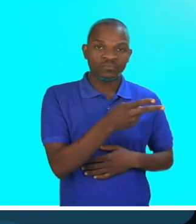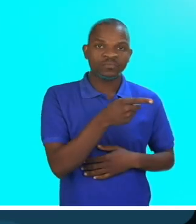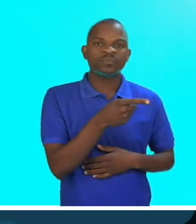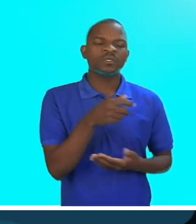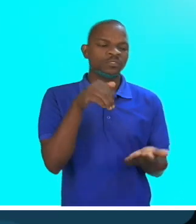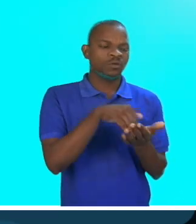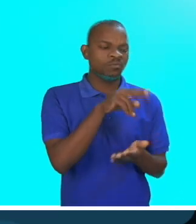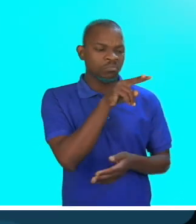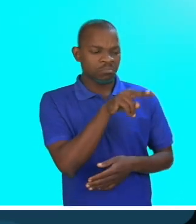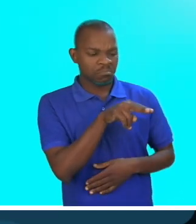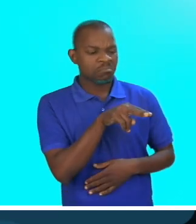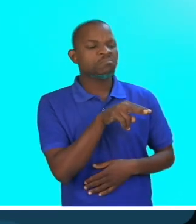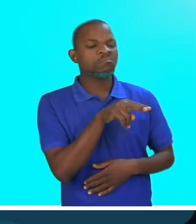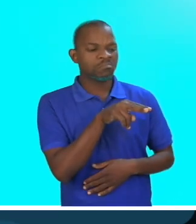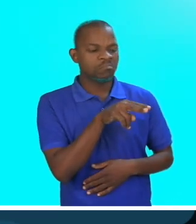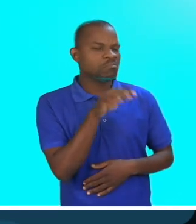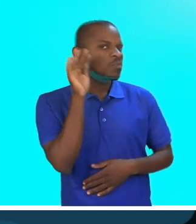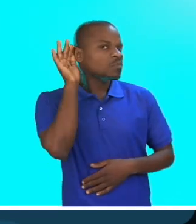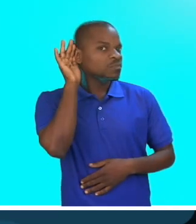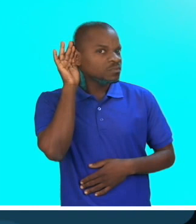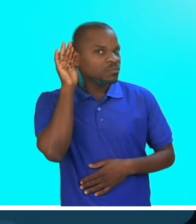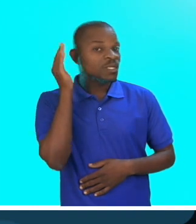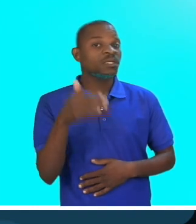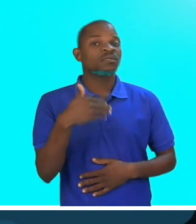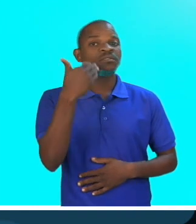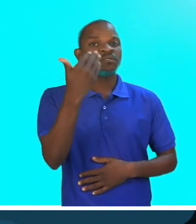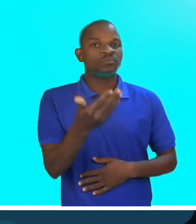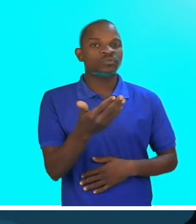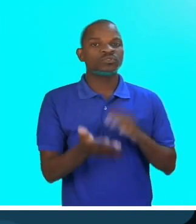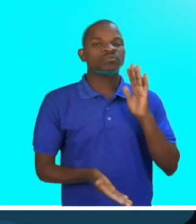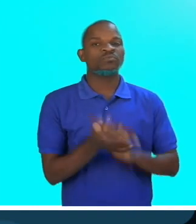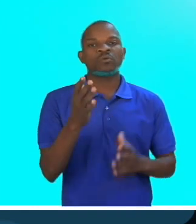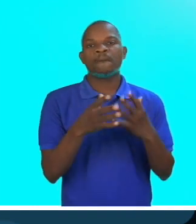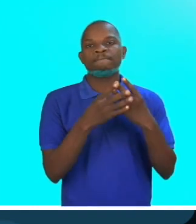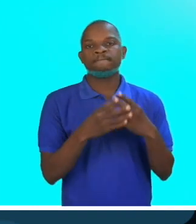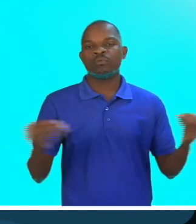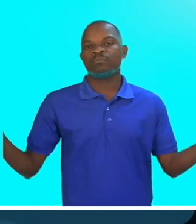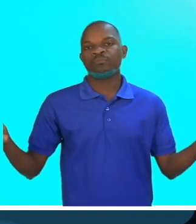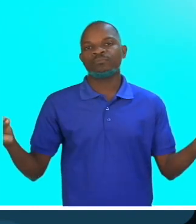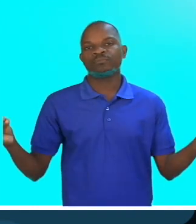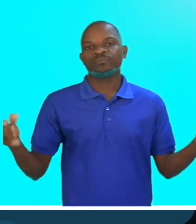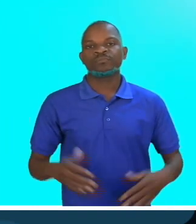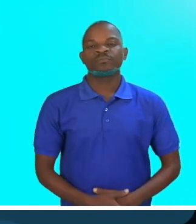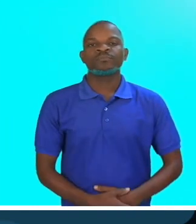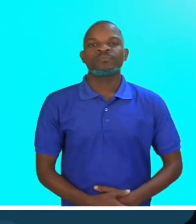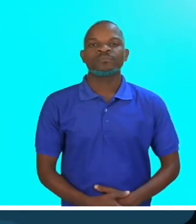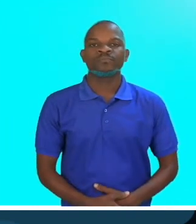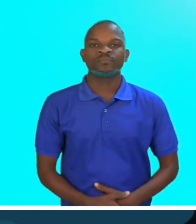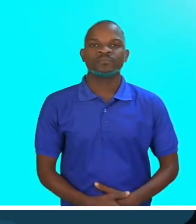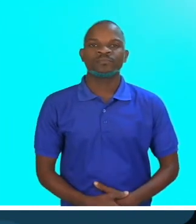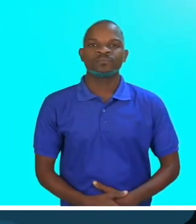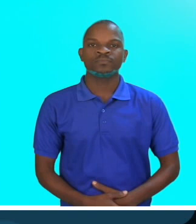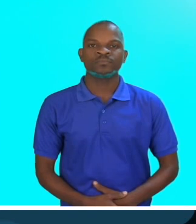mesmo. Está mesmo. Vão lá, viam, viam, viam, viam, viam, viam e depois foram